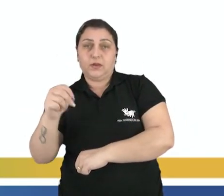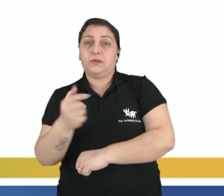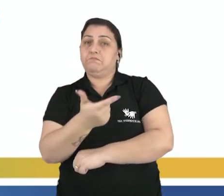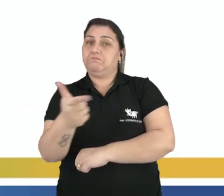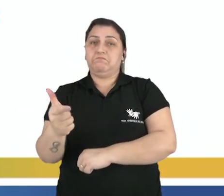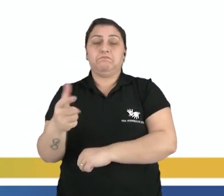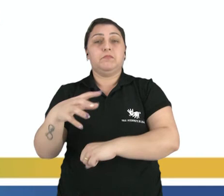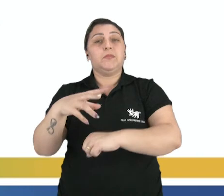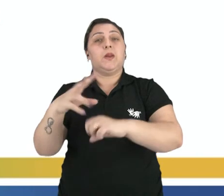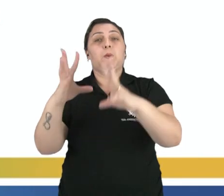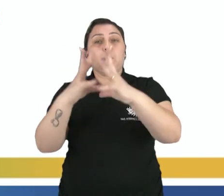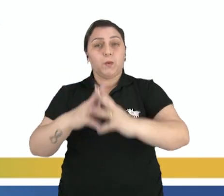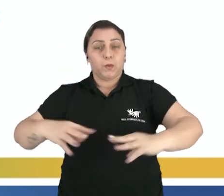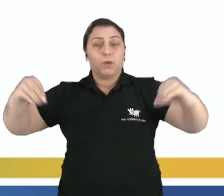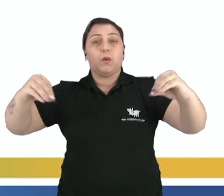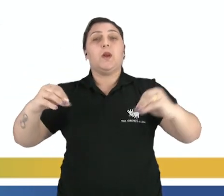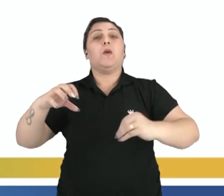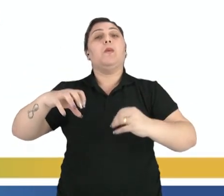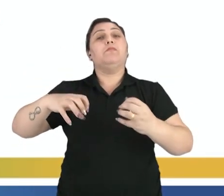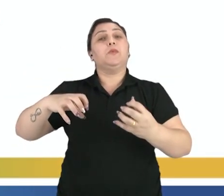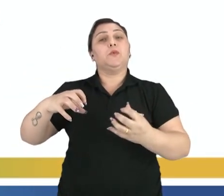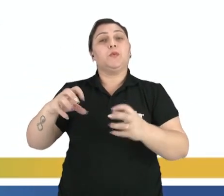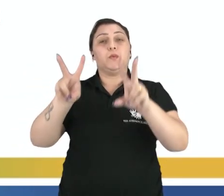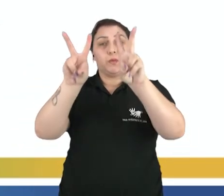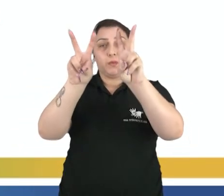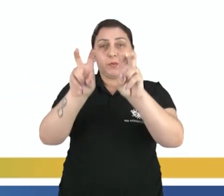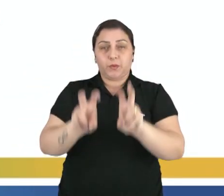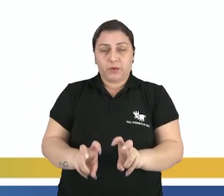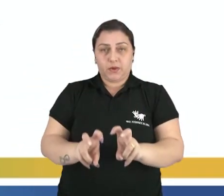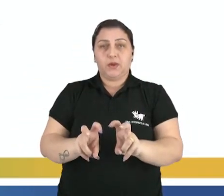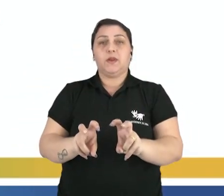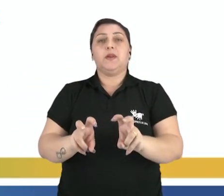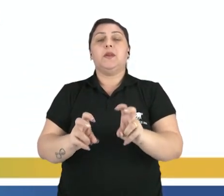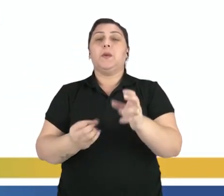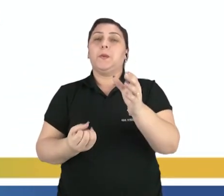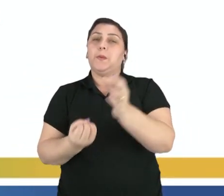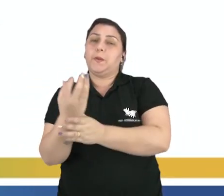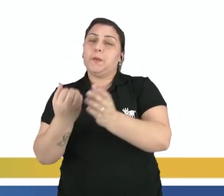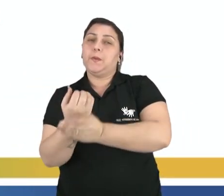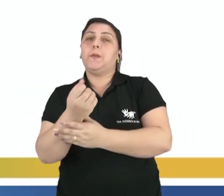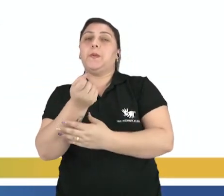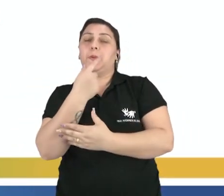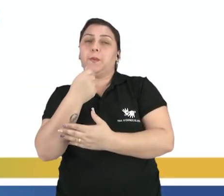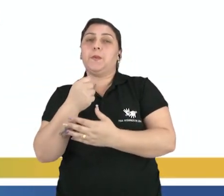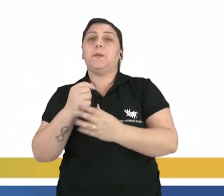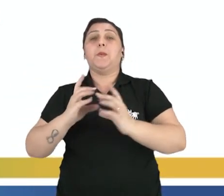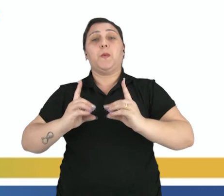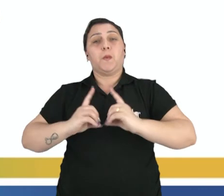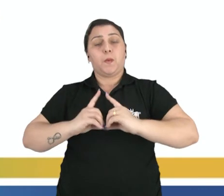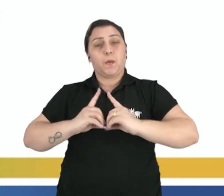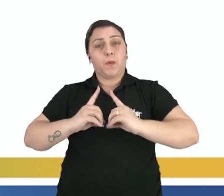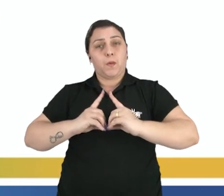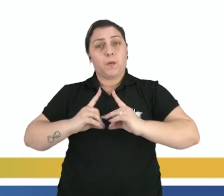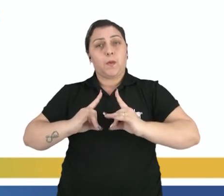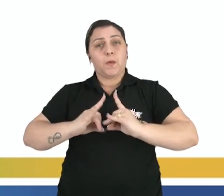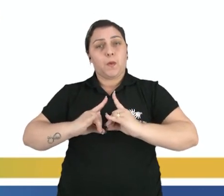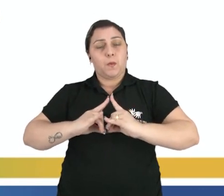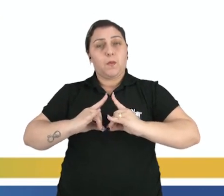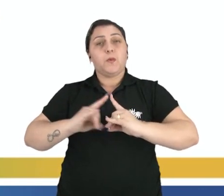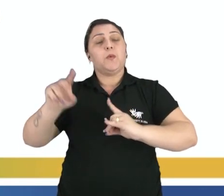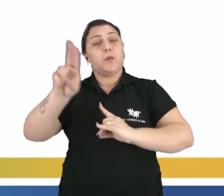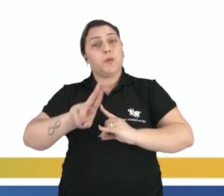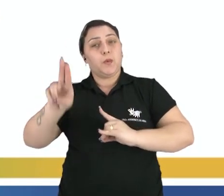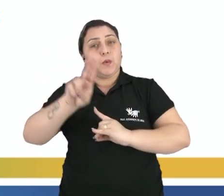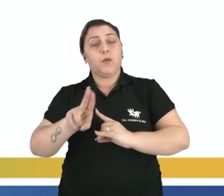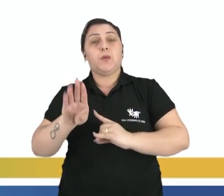que hoje a gente sabe que os tratamentos não são tão eficientes, produção de medicamentos, de hormônios, anticorpos, entre outros, e o